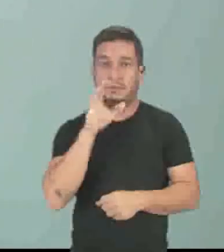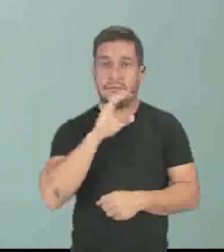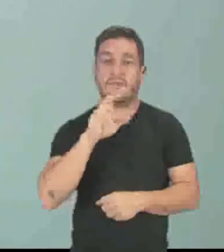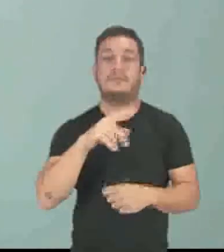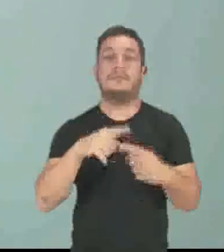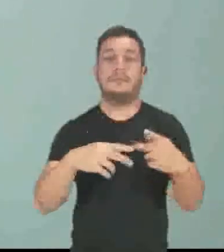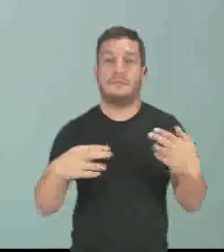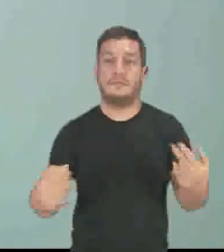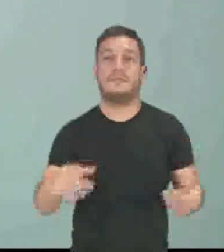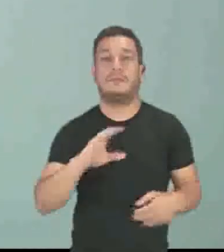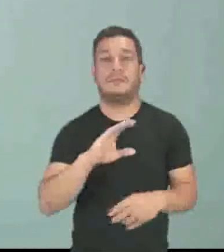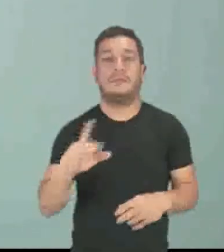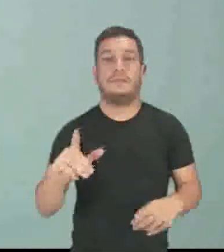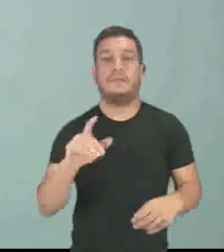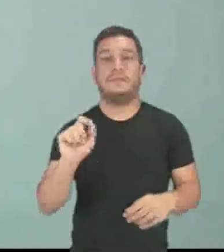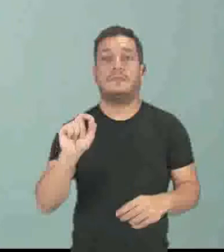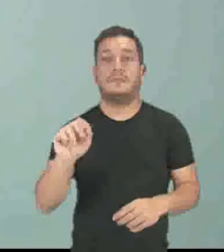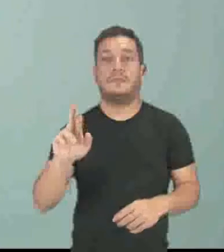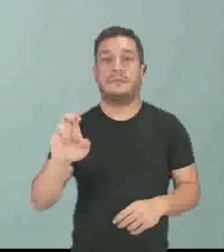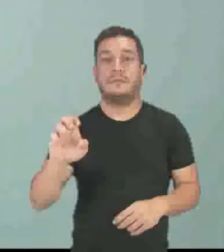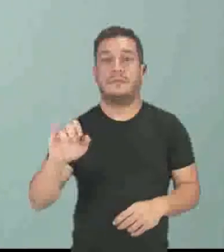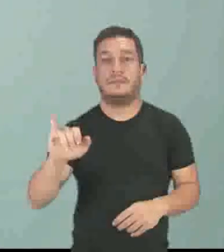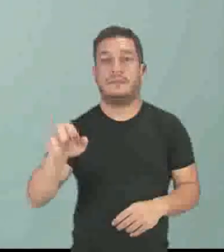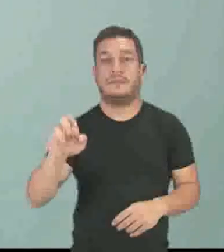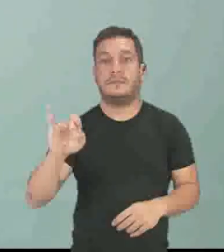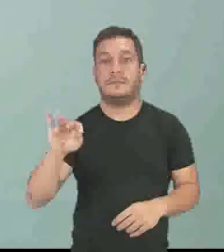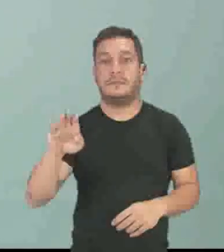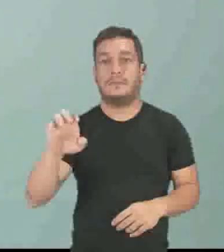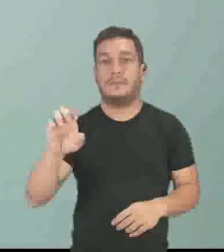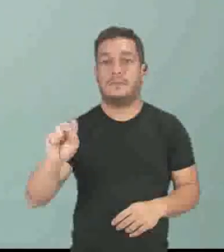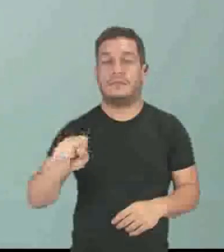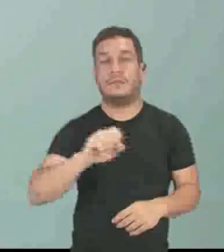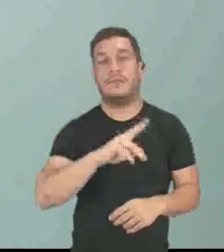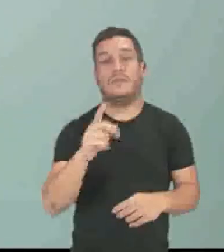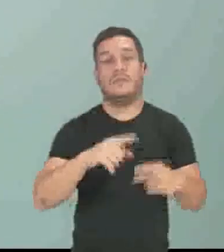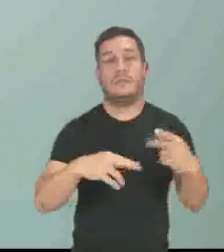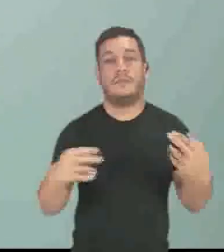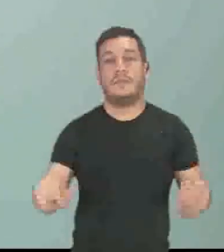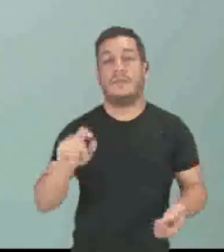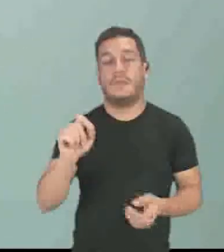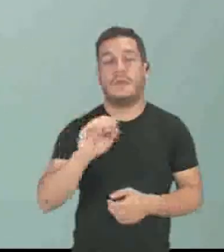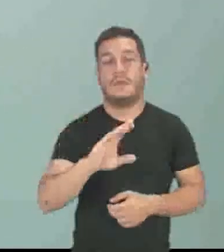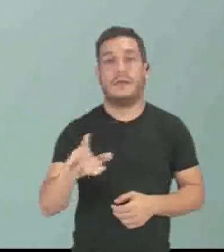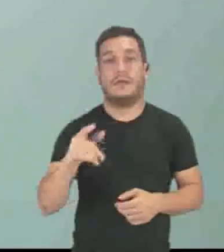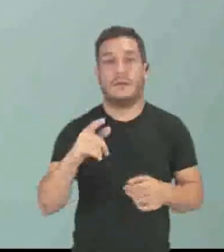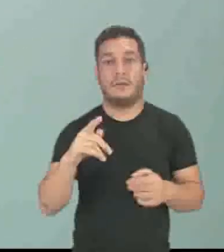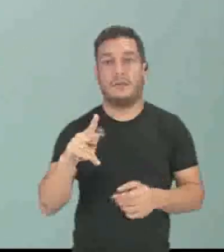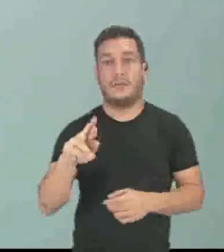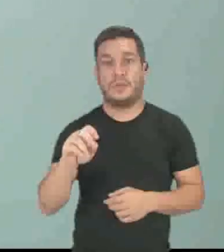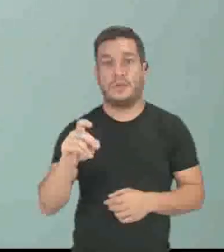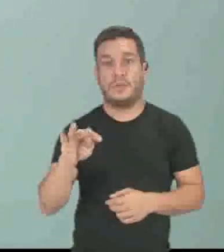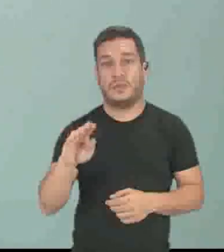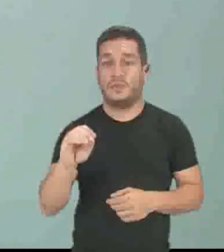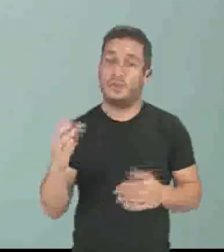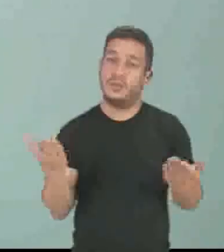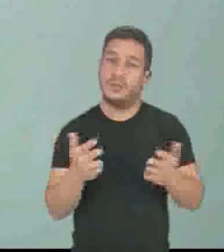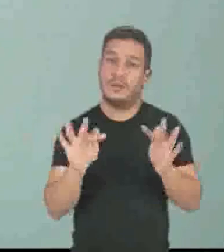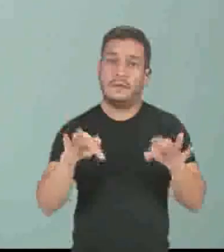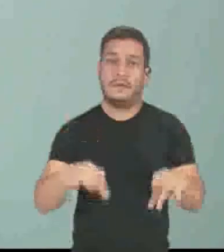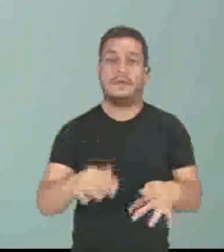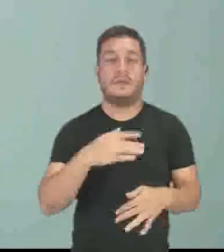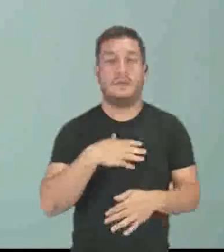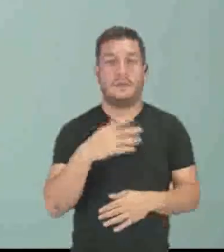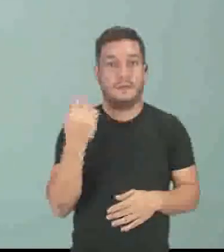substâncias classificadas como reagente ou das substâncias classificadas como produto. Por hoje é só.